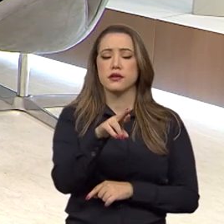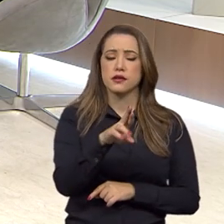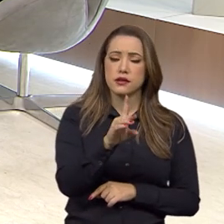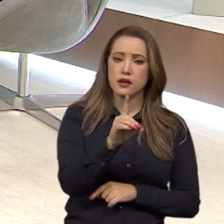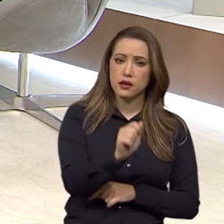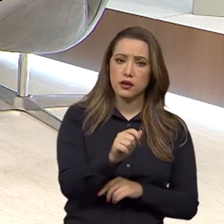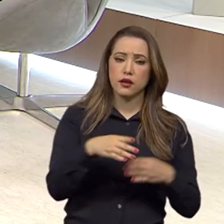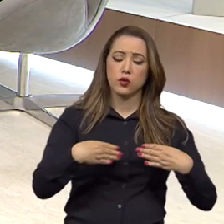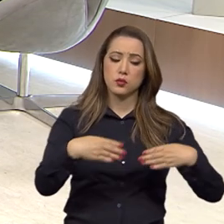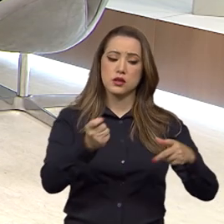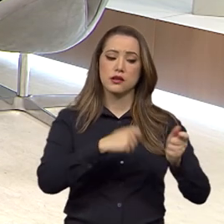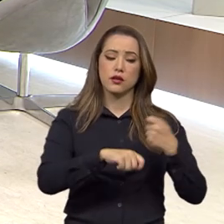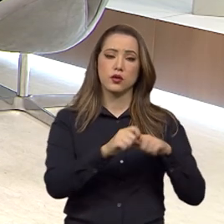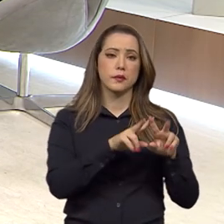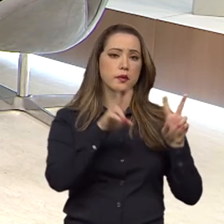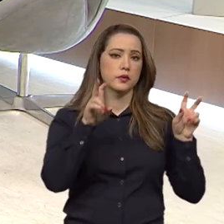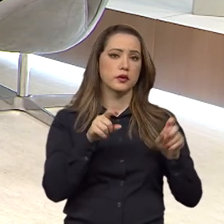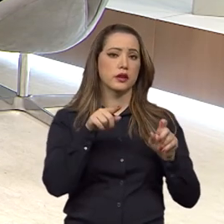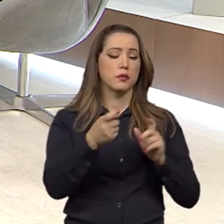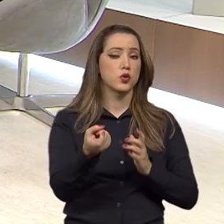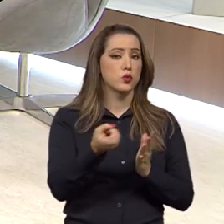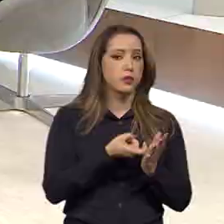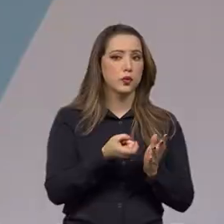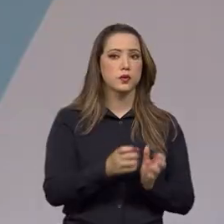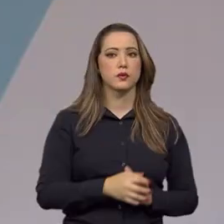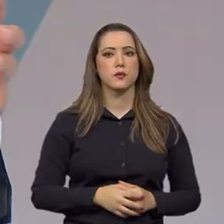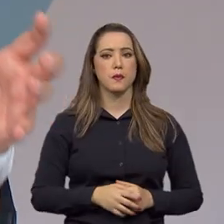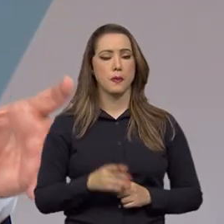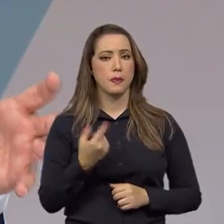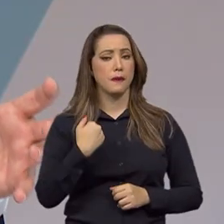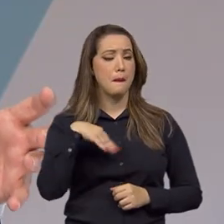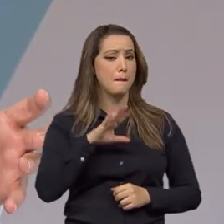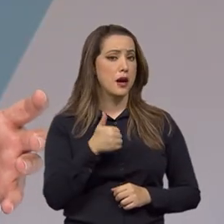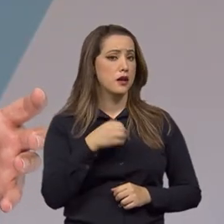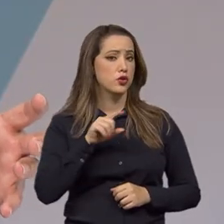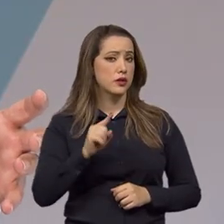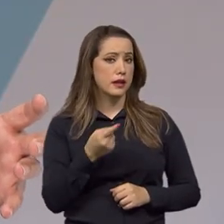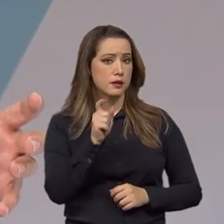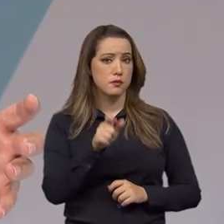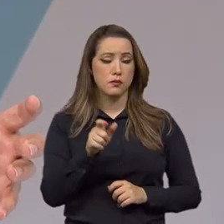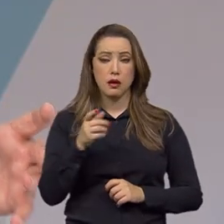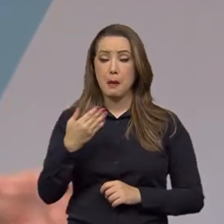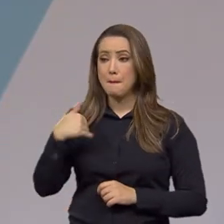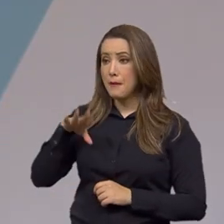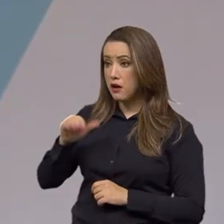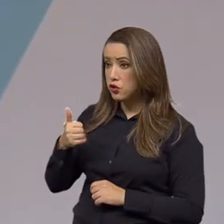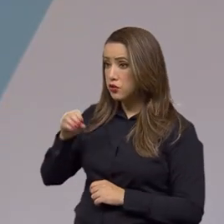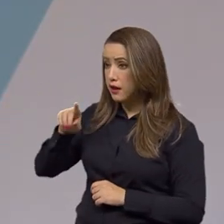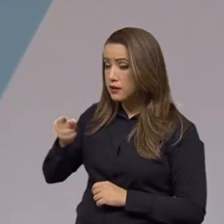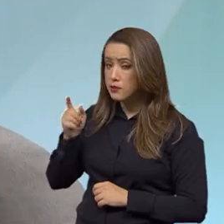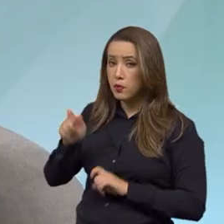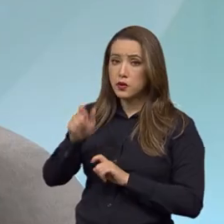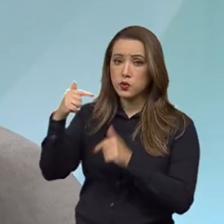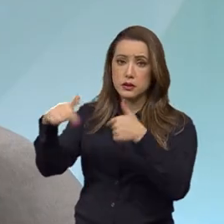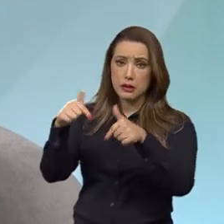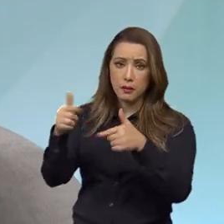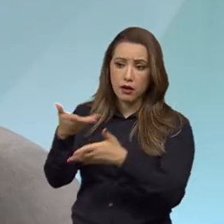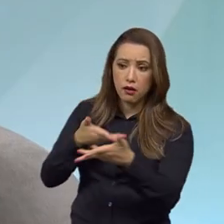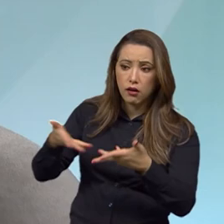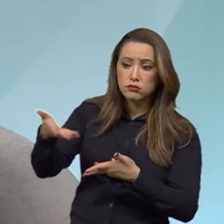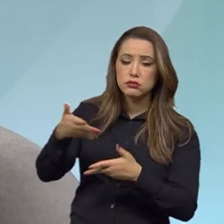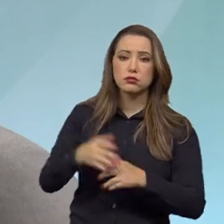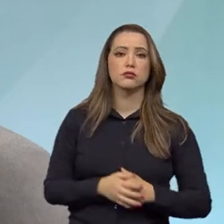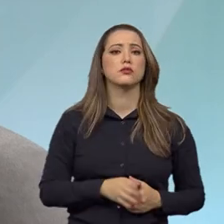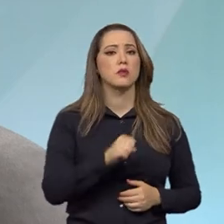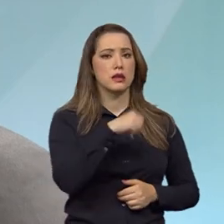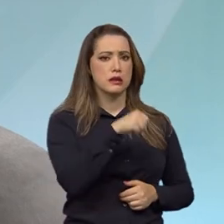afeta as questões tributárias. E são mais de 10 mil pessoas envolvidas na AGU? Envolvendo aí nativos,